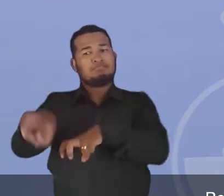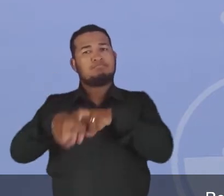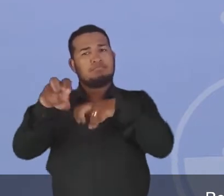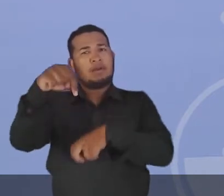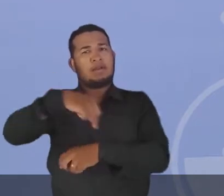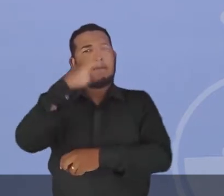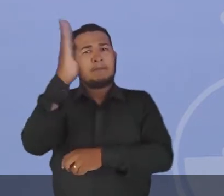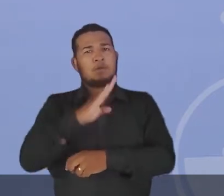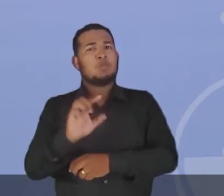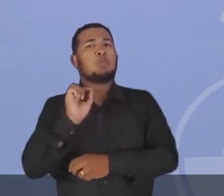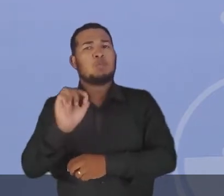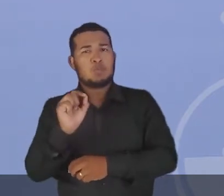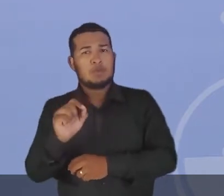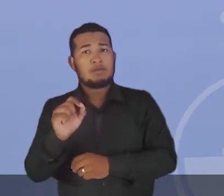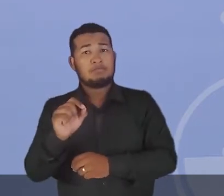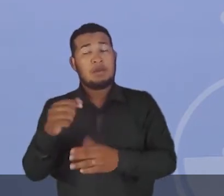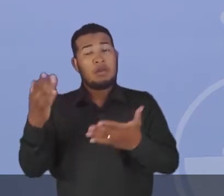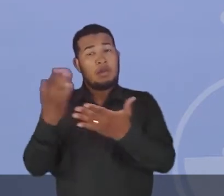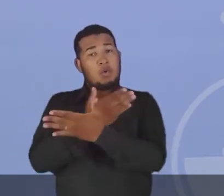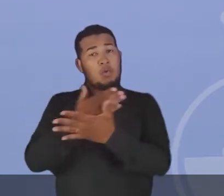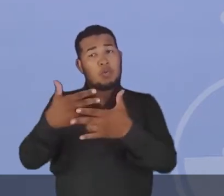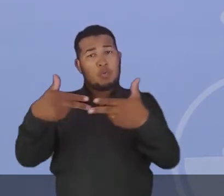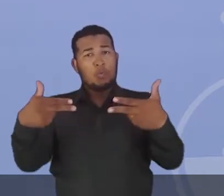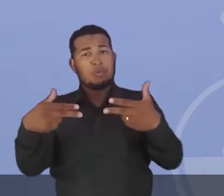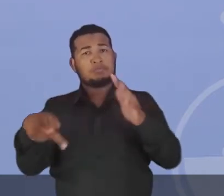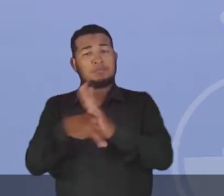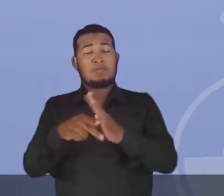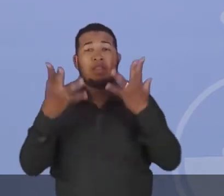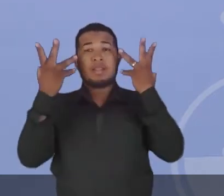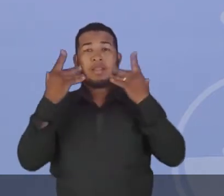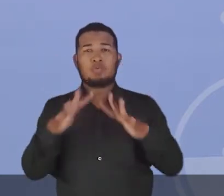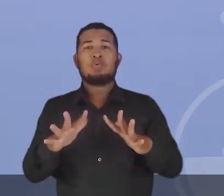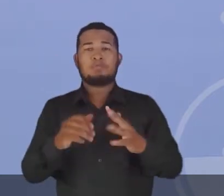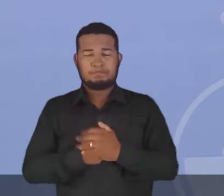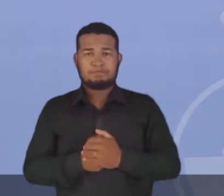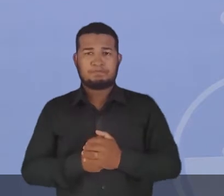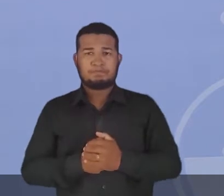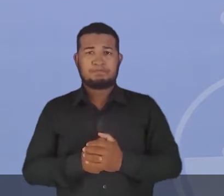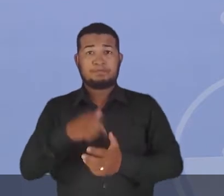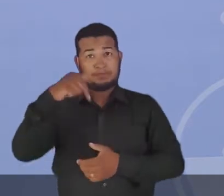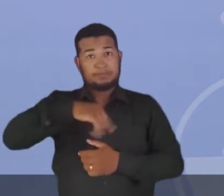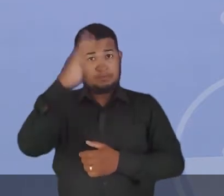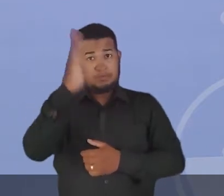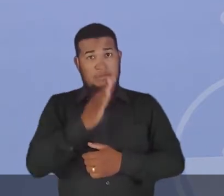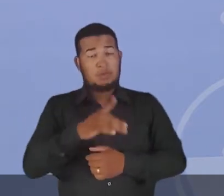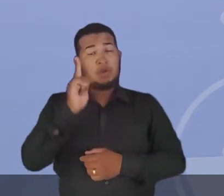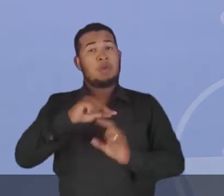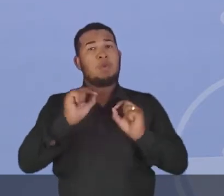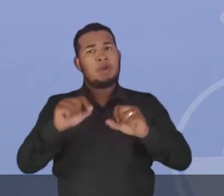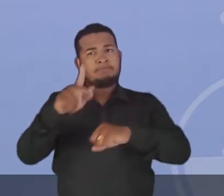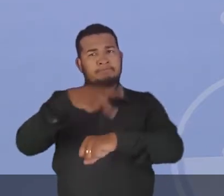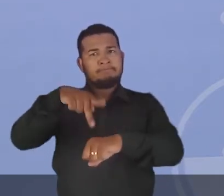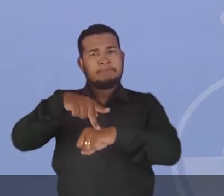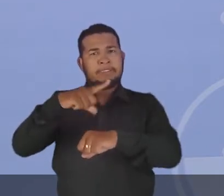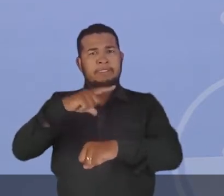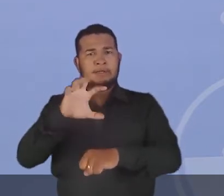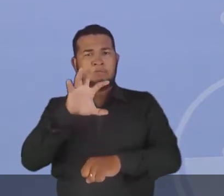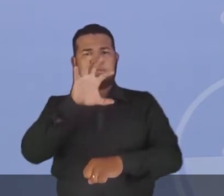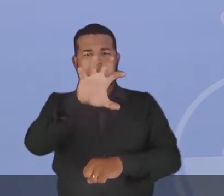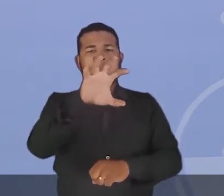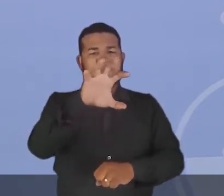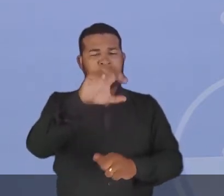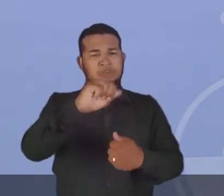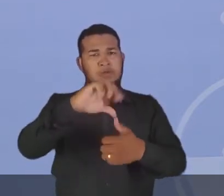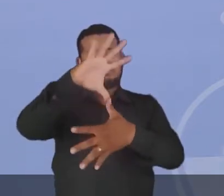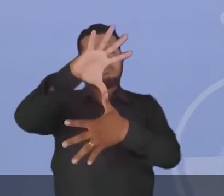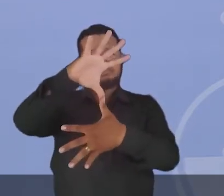brasileira? Alguns aspectos naturais. O Brasil é um país que está localizado entre os